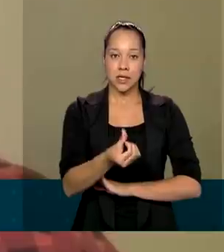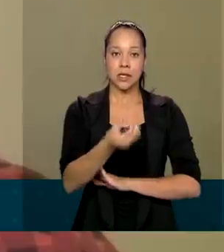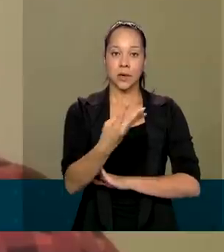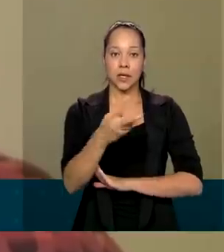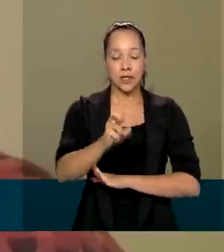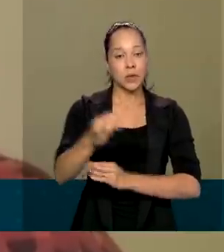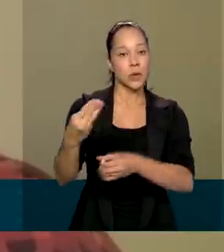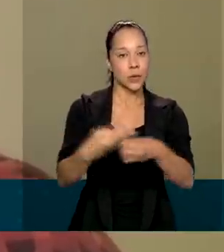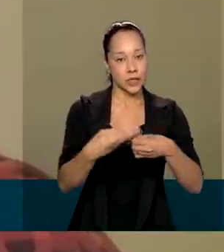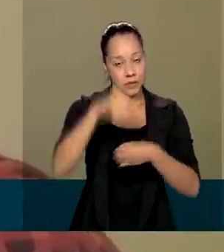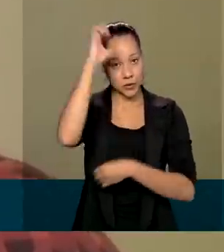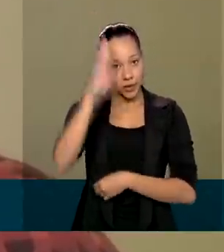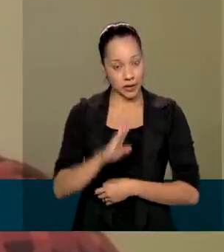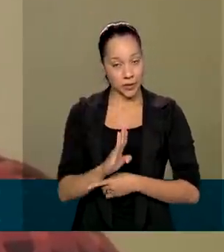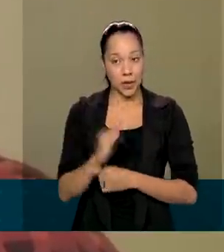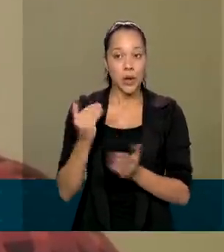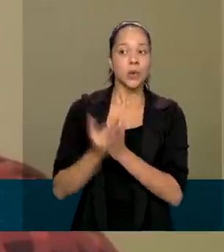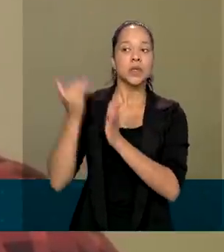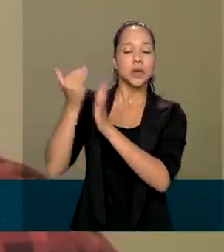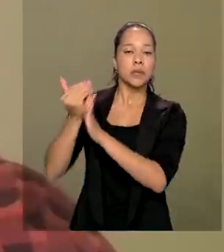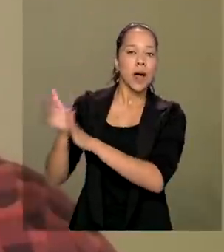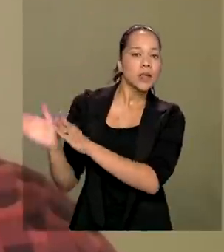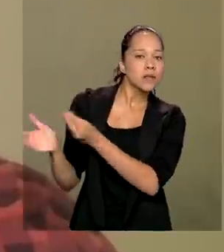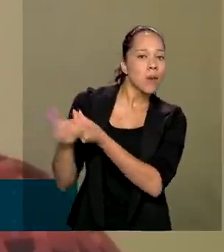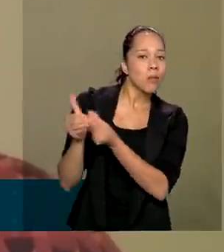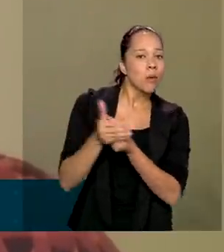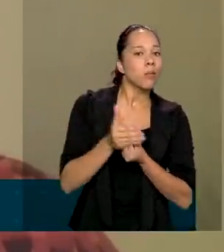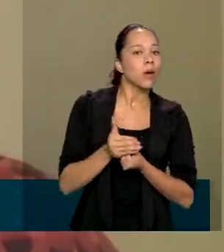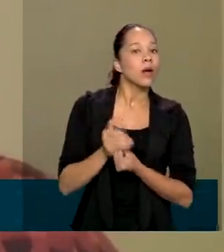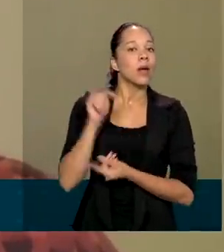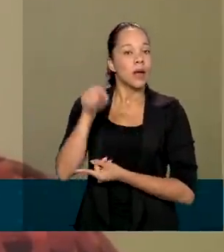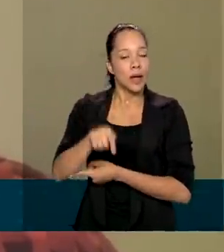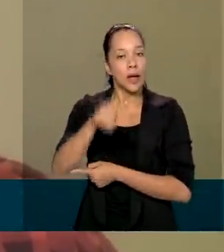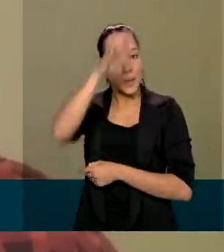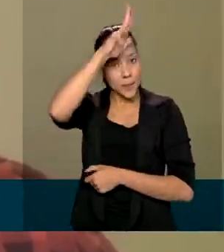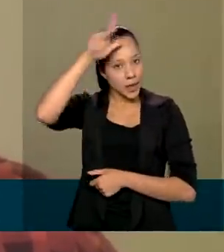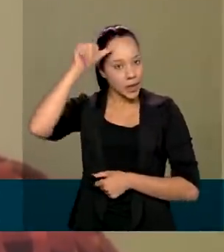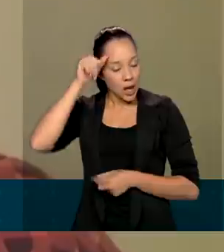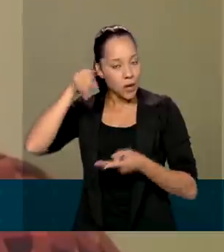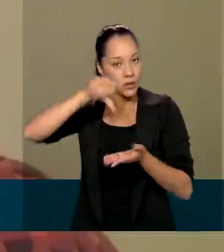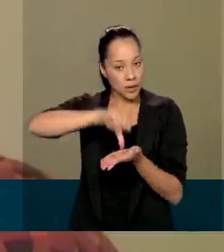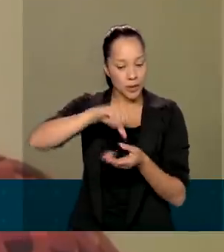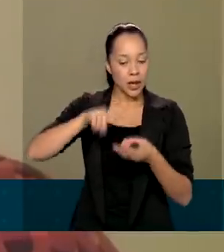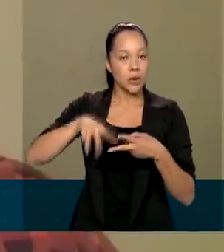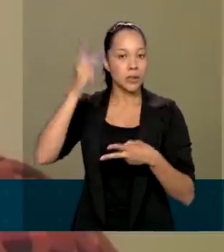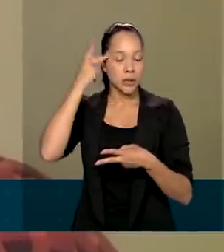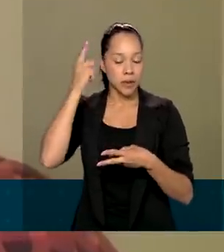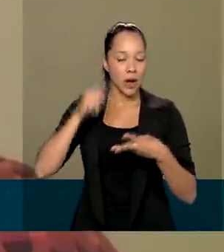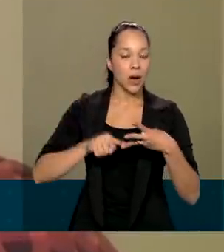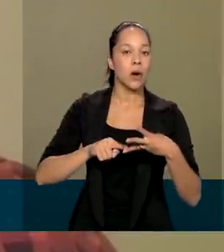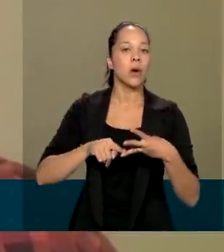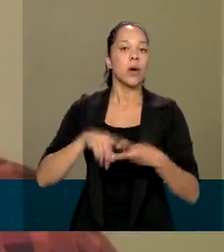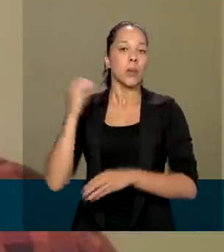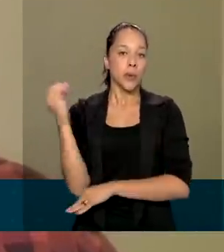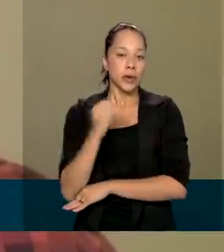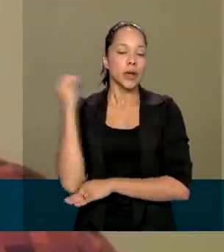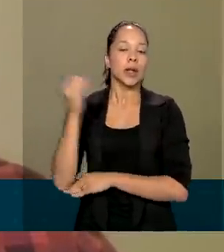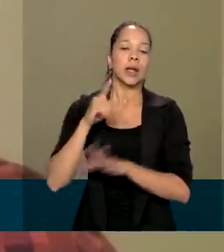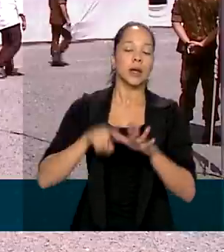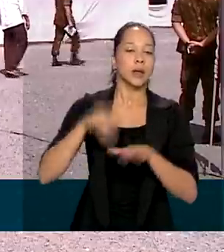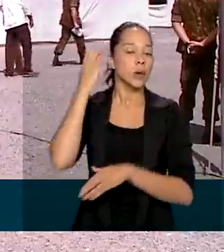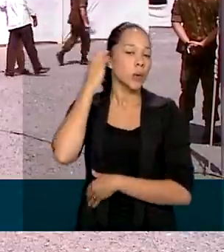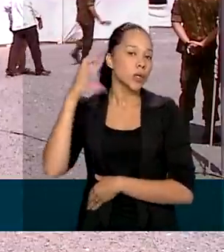brasileiros, sendo os que mais acolheram, que mais receberam, foram Manaus, São Paulo, Dourados, Porto Alegre e